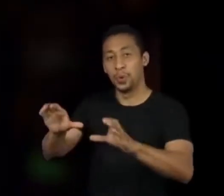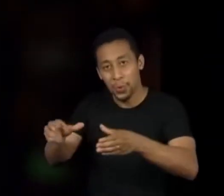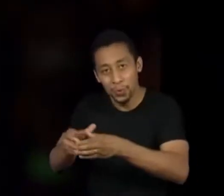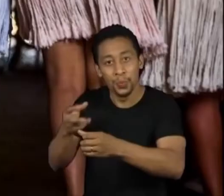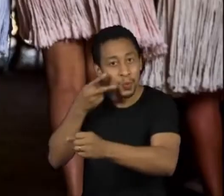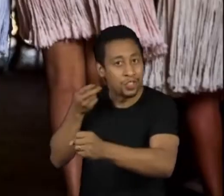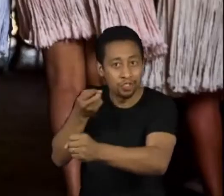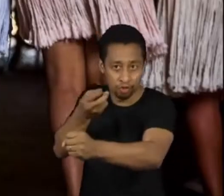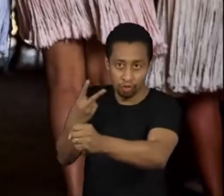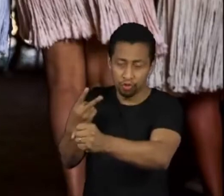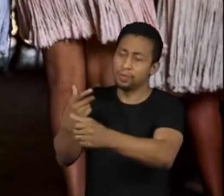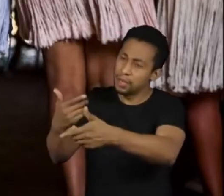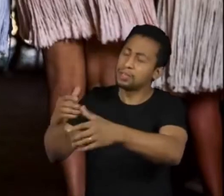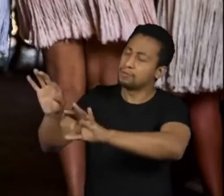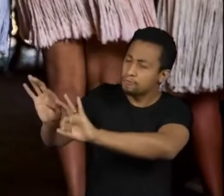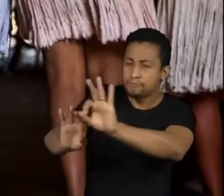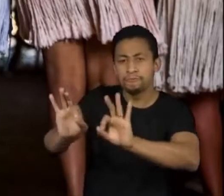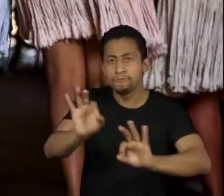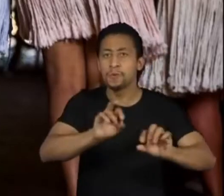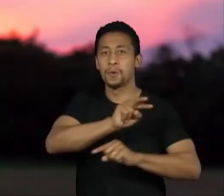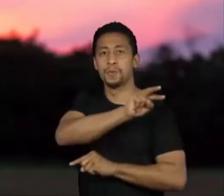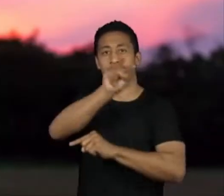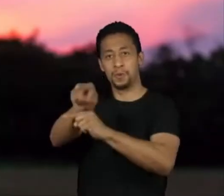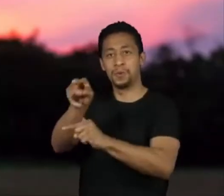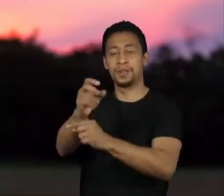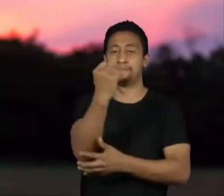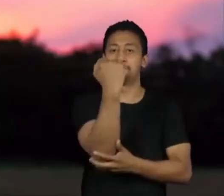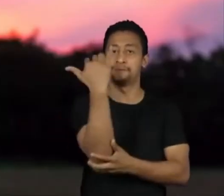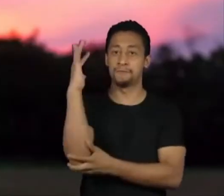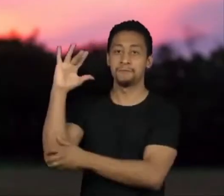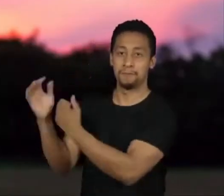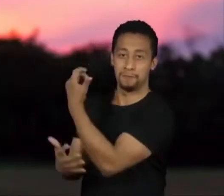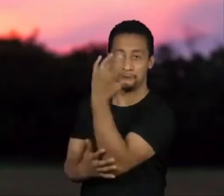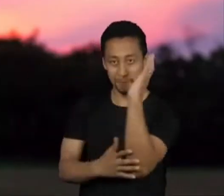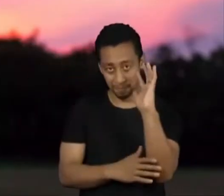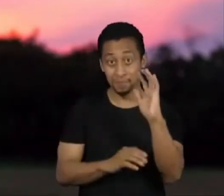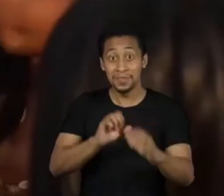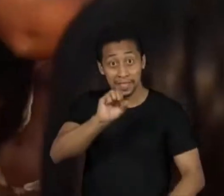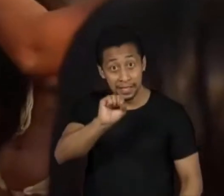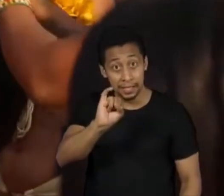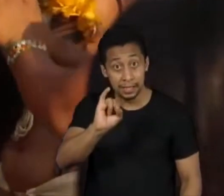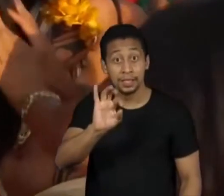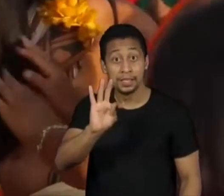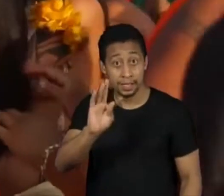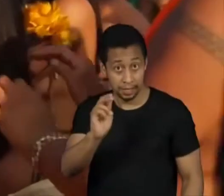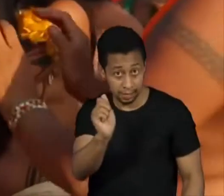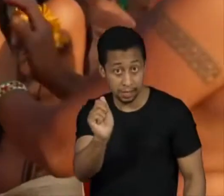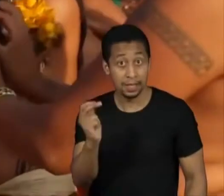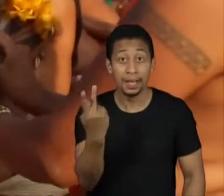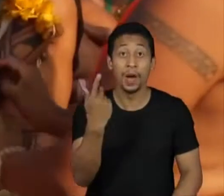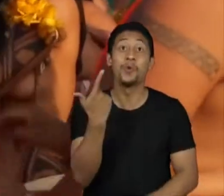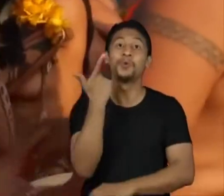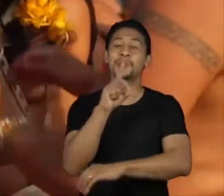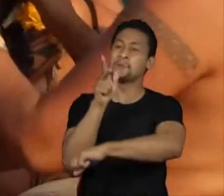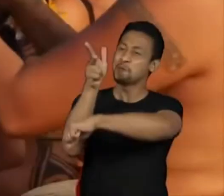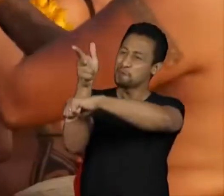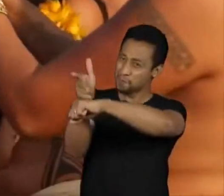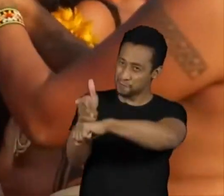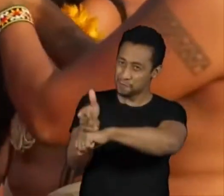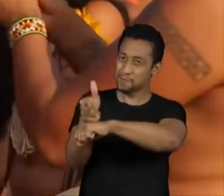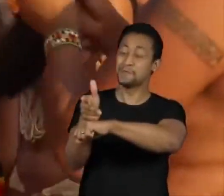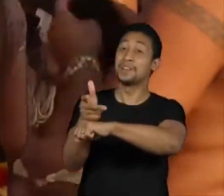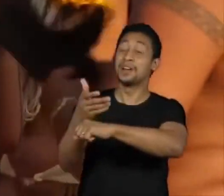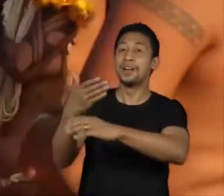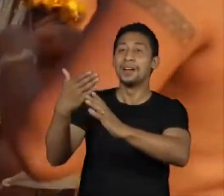trabalho coletivo em defesa do território. Cita também registrou a celebração deste ritual de passagem da